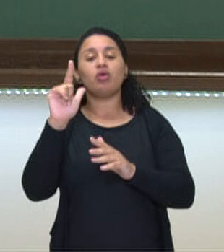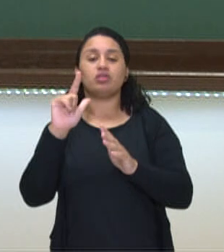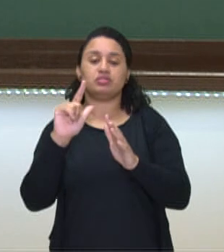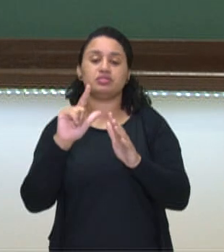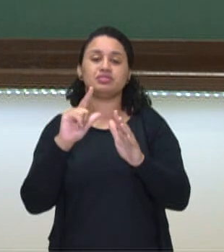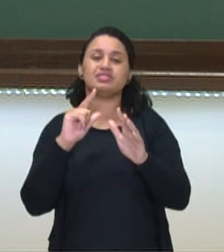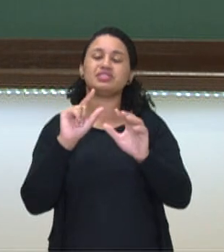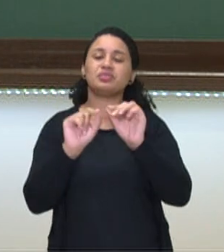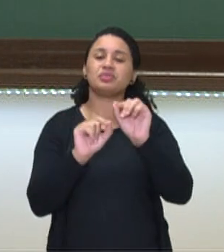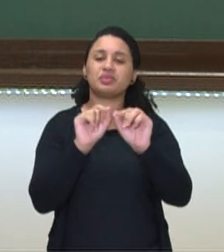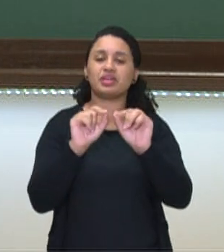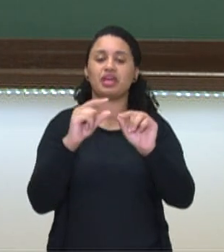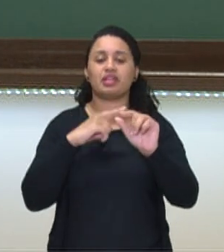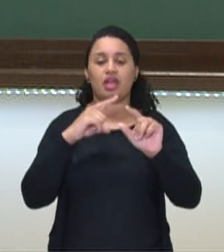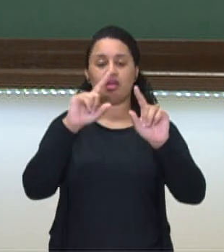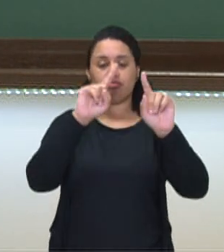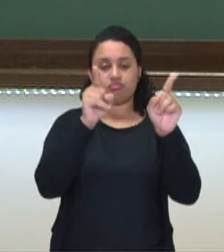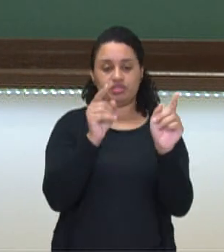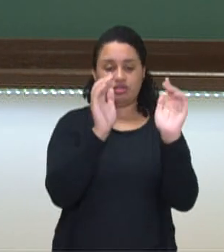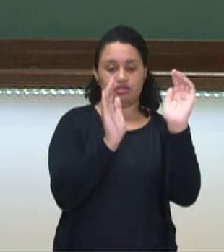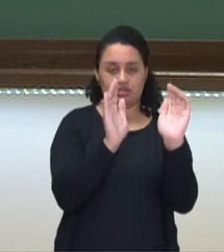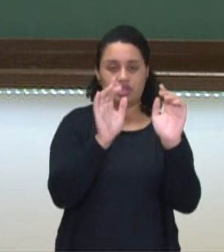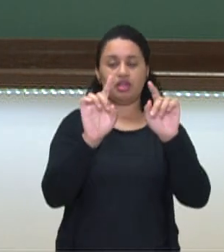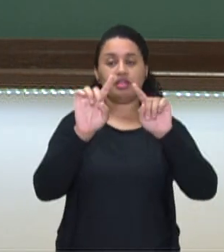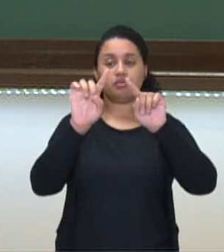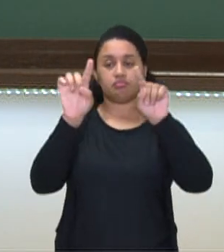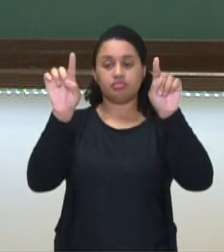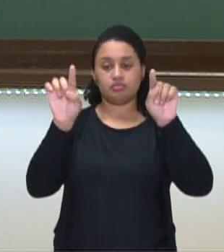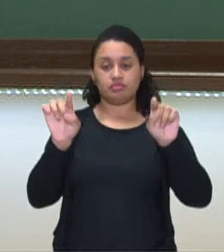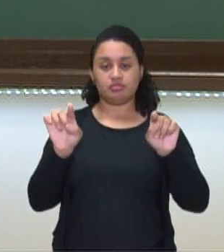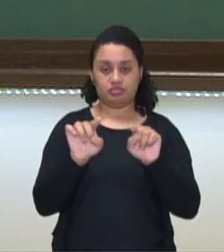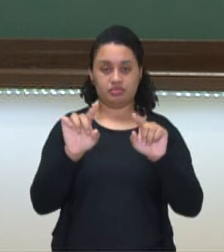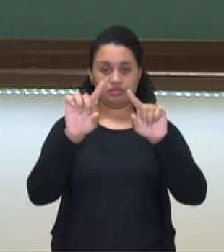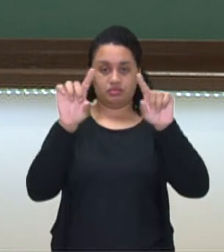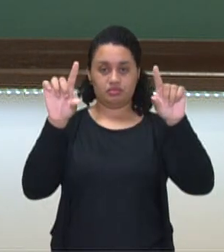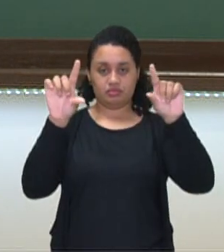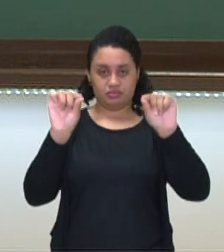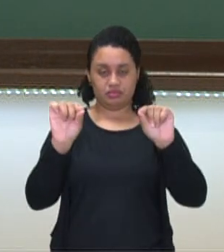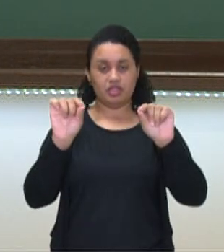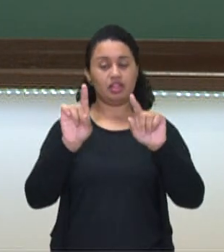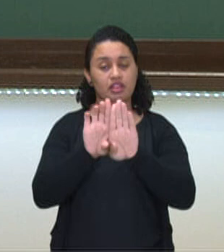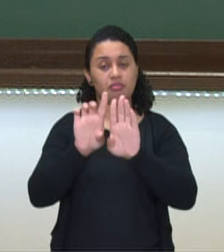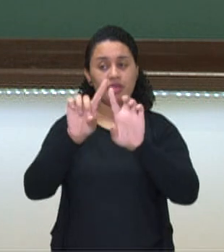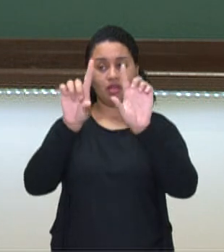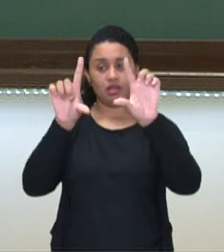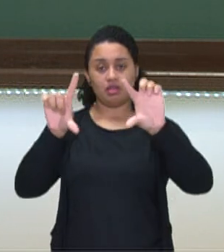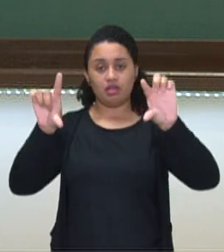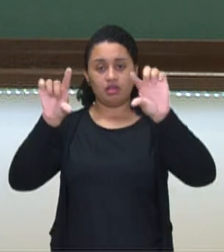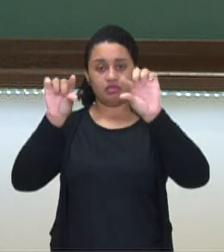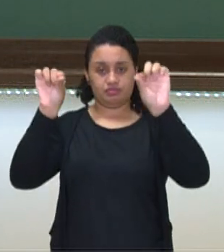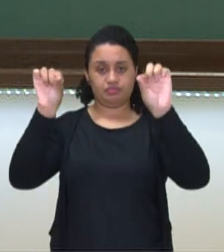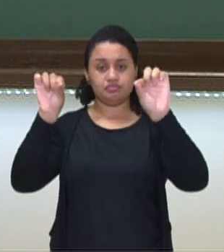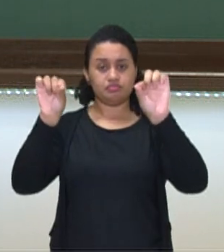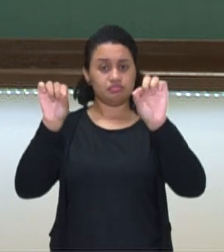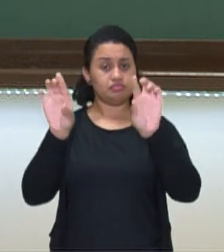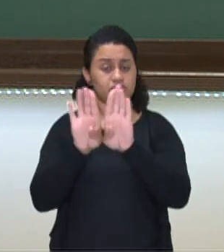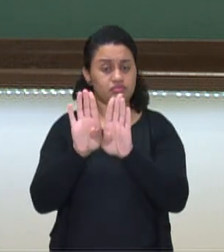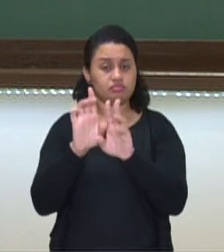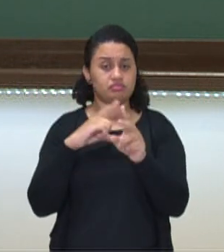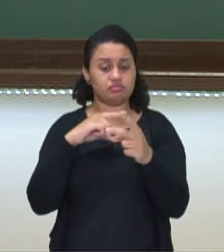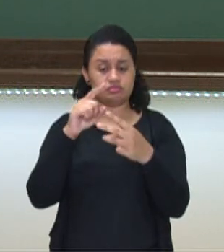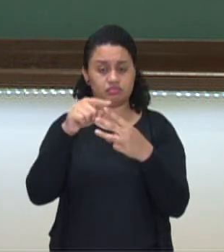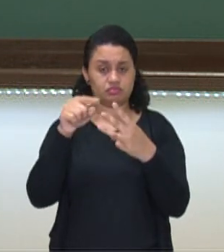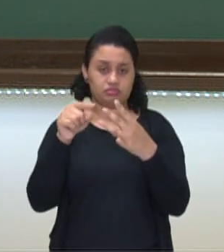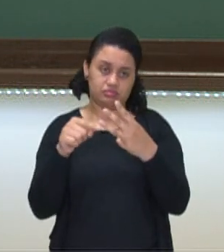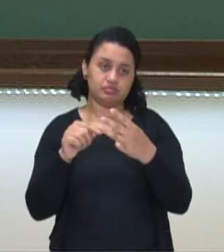os parênteses, os colchetes e as chaves. Tá bom? Muito bem. E o elemento neutro? O elemento neutro é